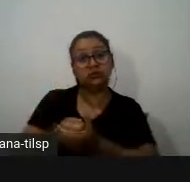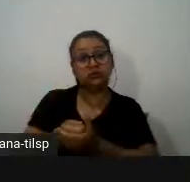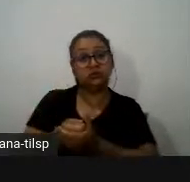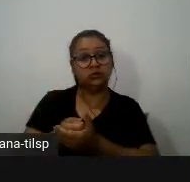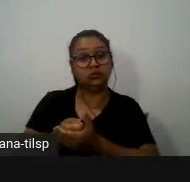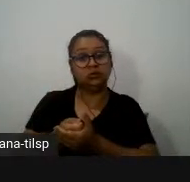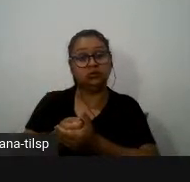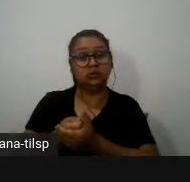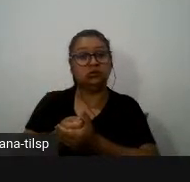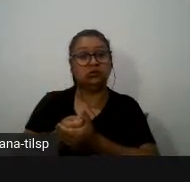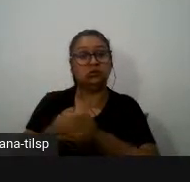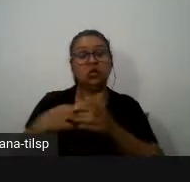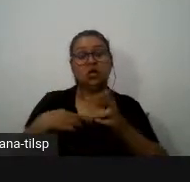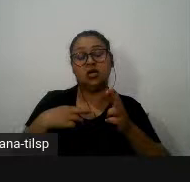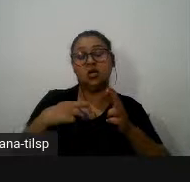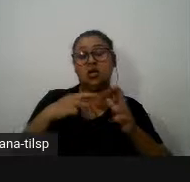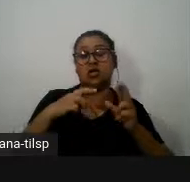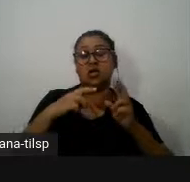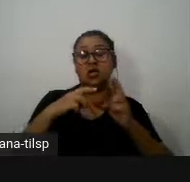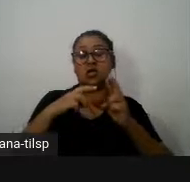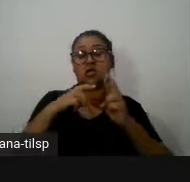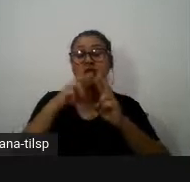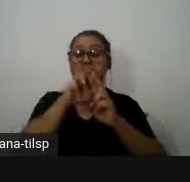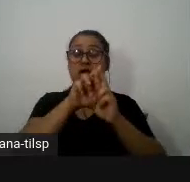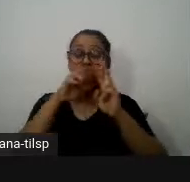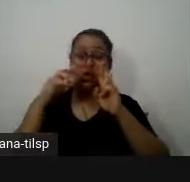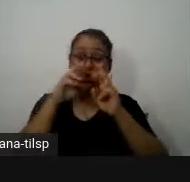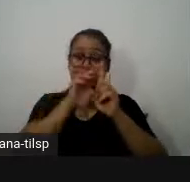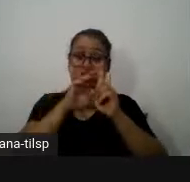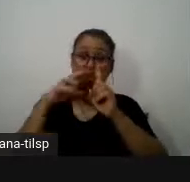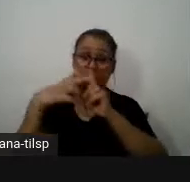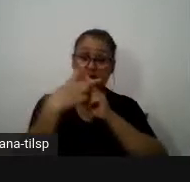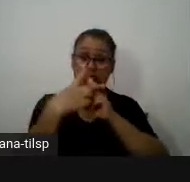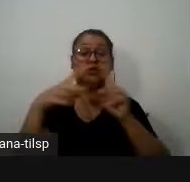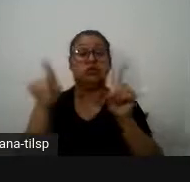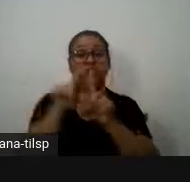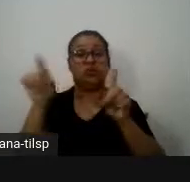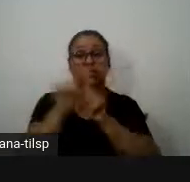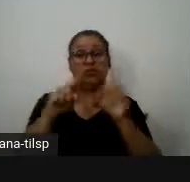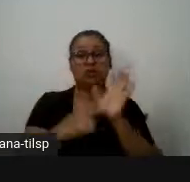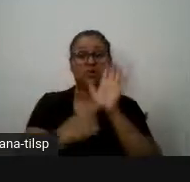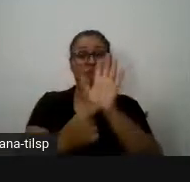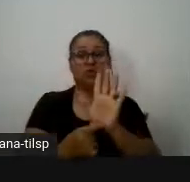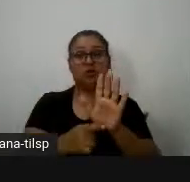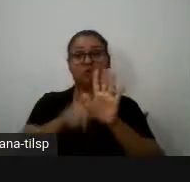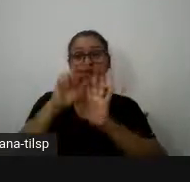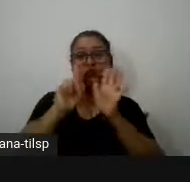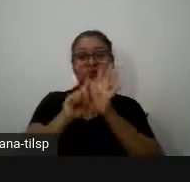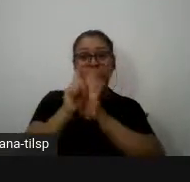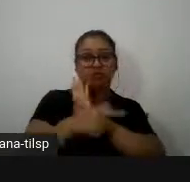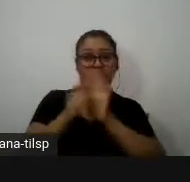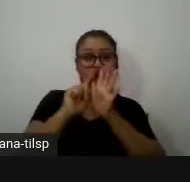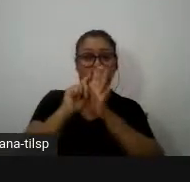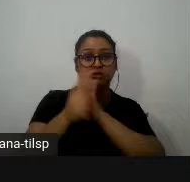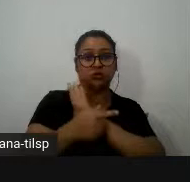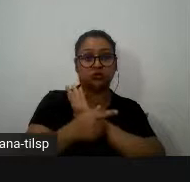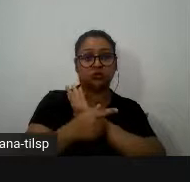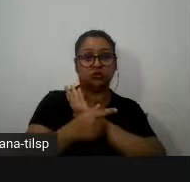a relação que se estabelece com géneros sabendo que os textos materializam os géneros ou um género é uma